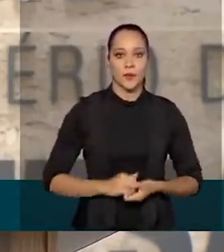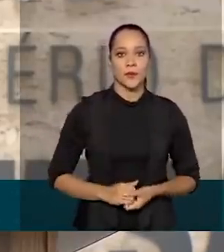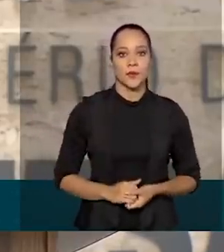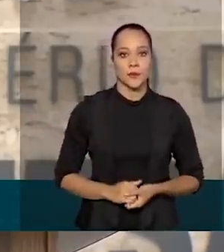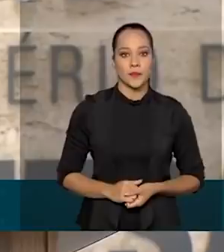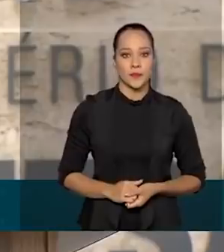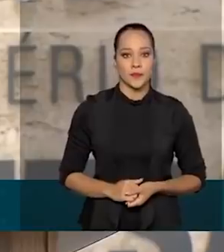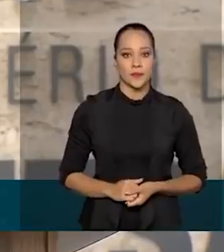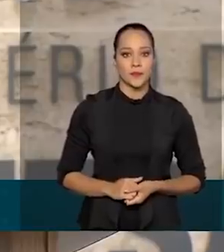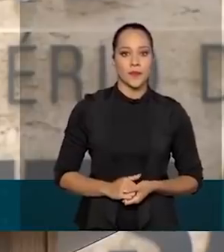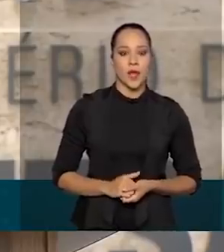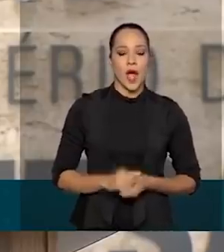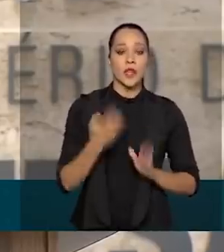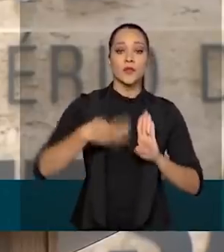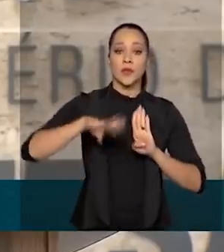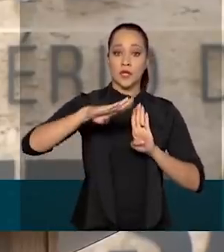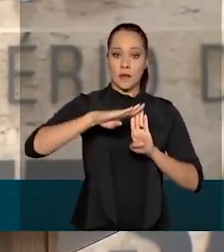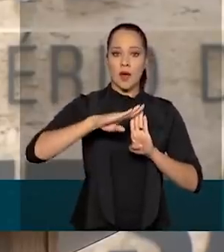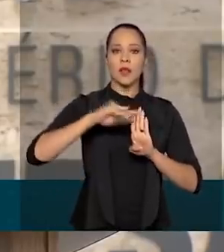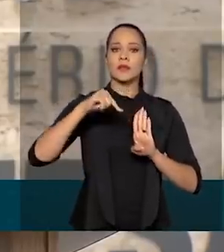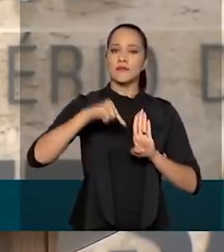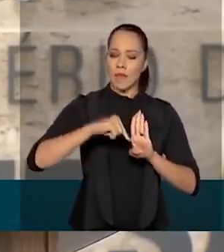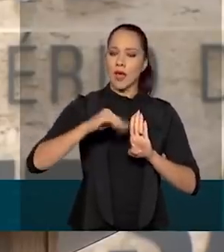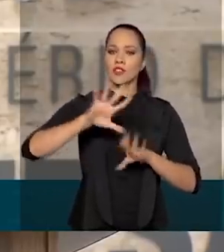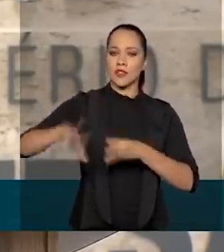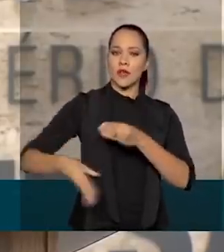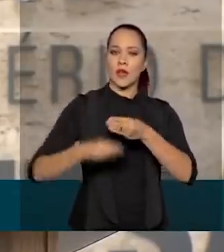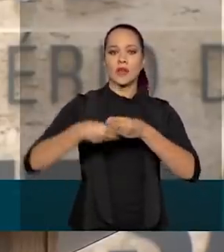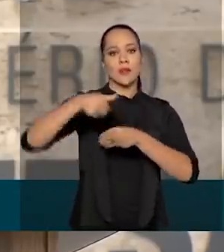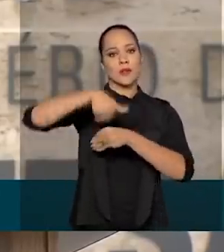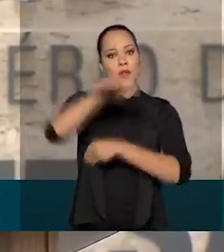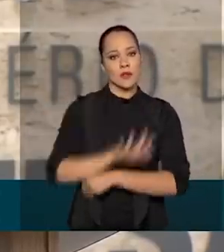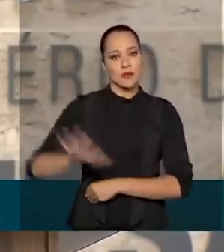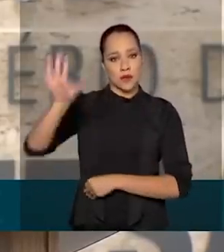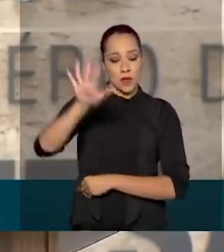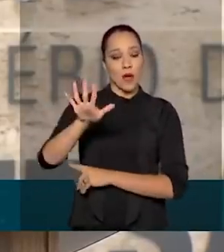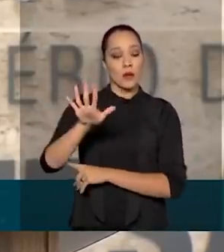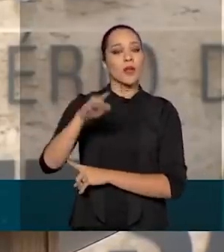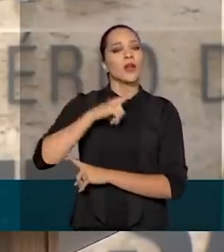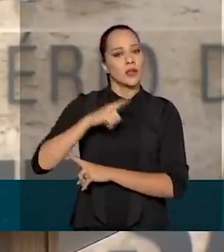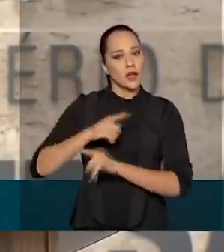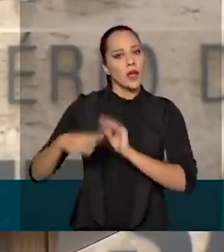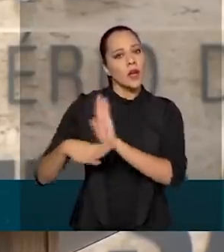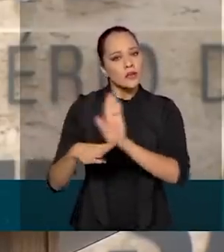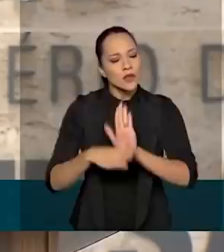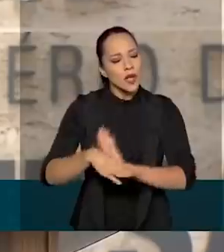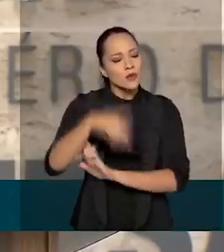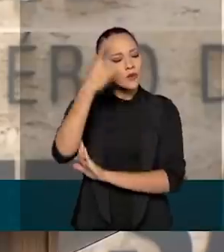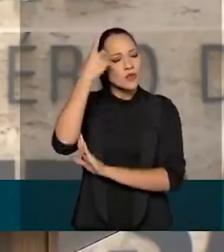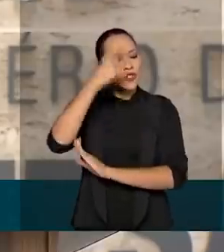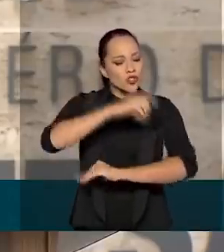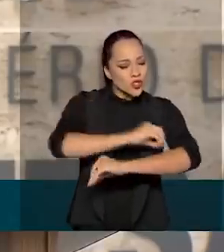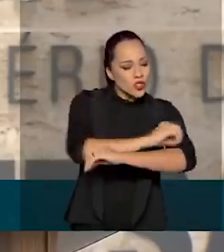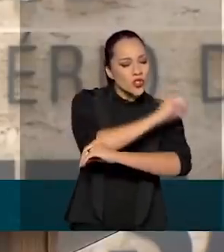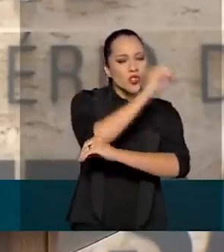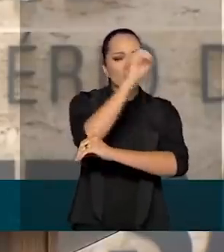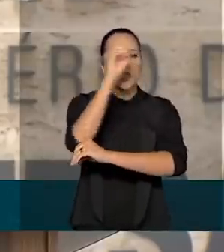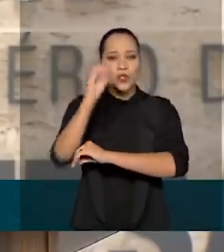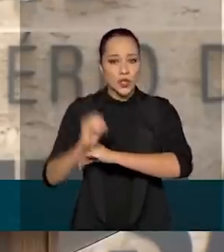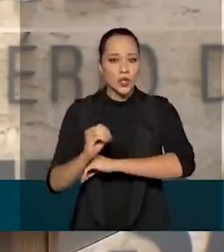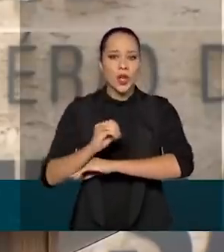As Forças Armadas são fatores de integração nacional e têm contribuído dia e outurnamente nessa tarefa